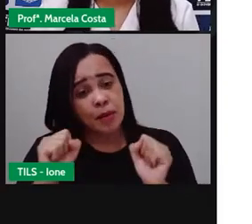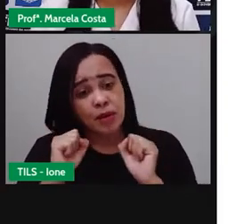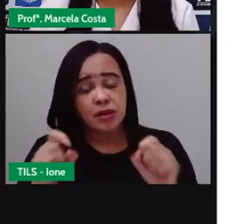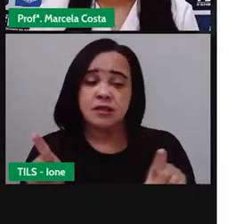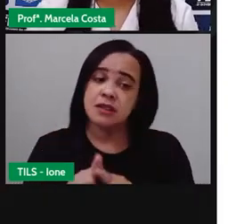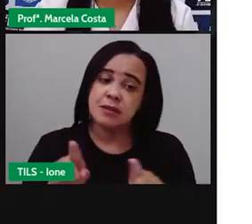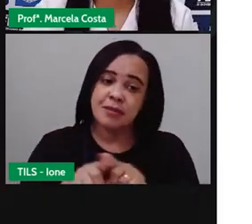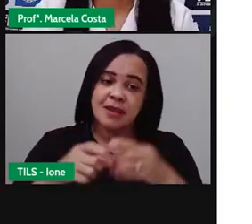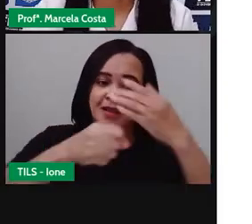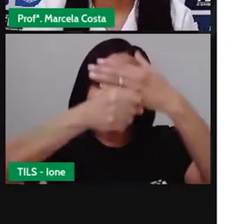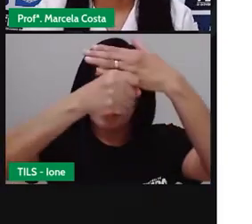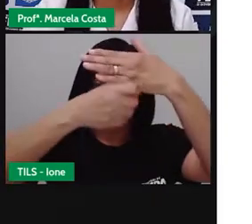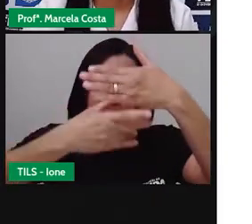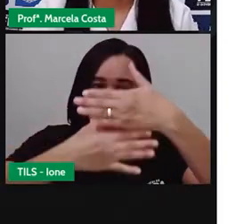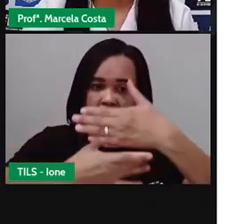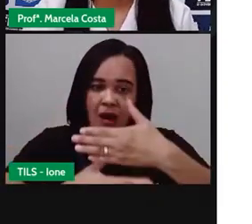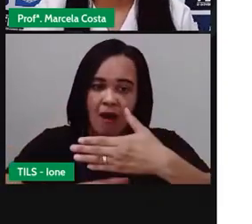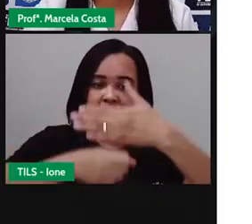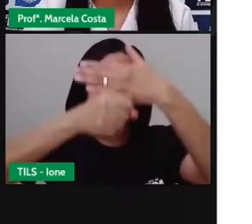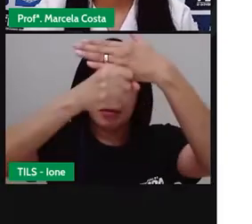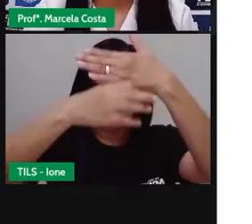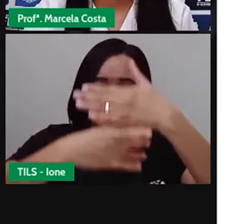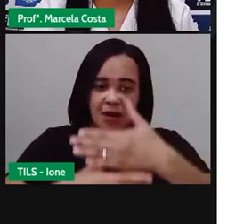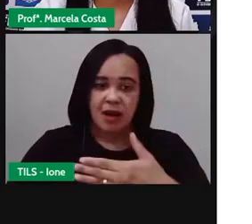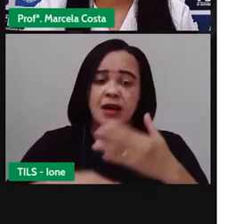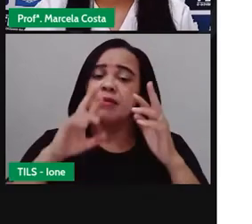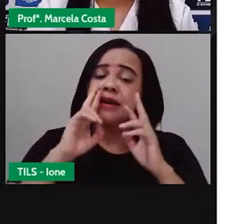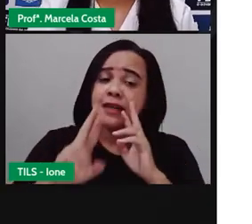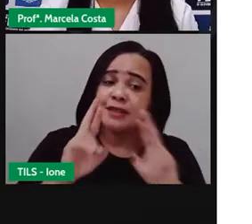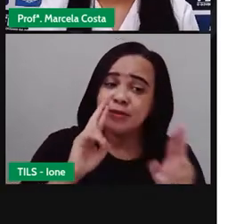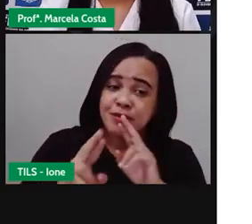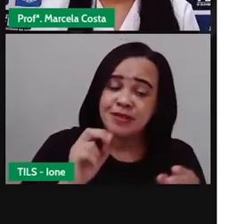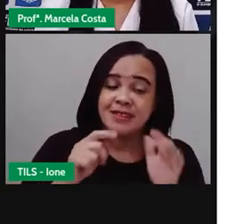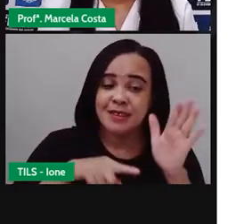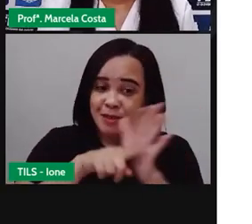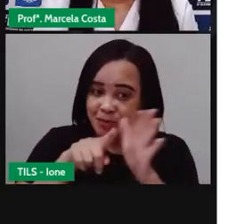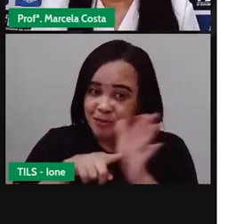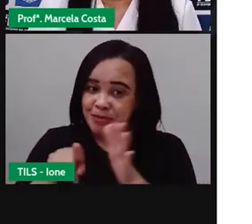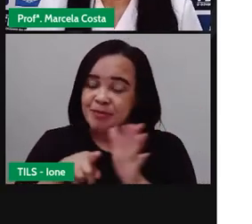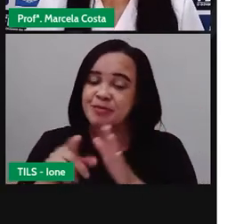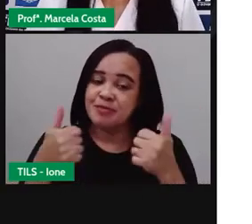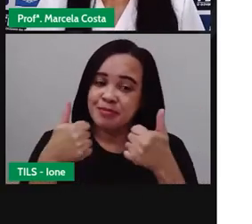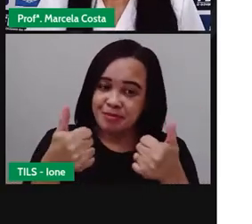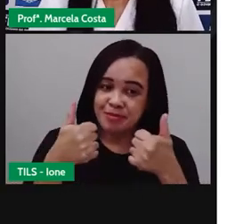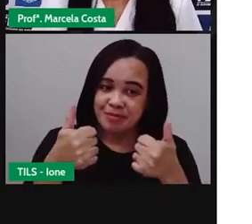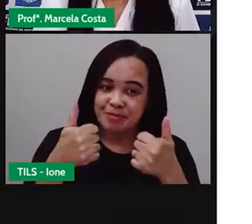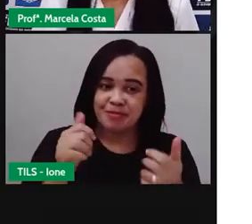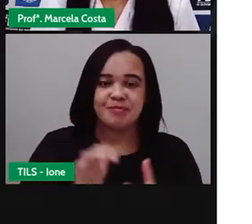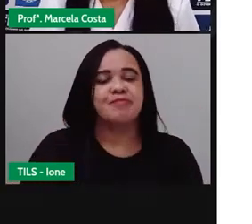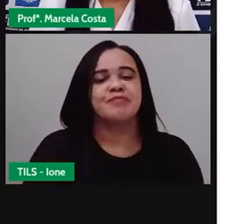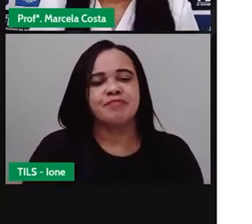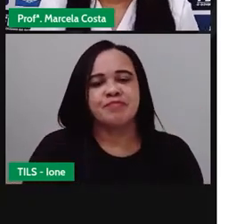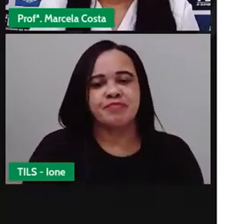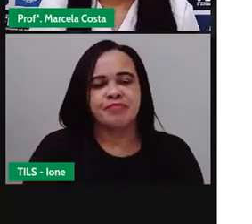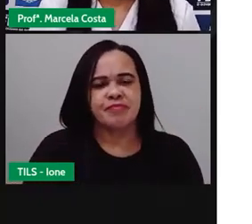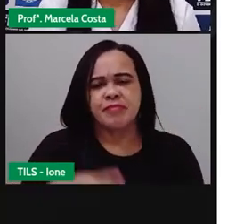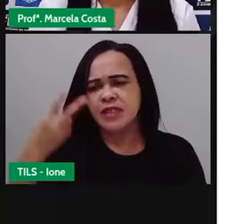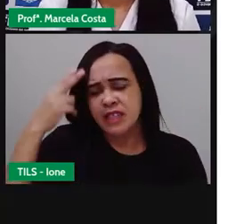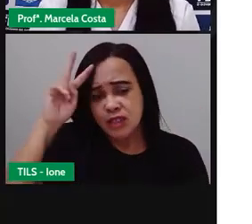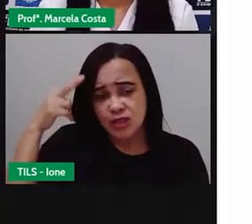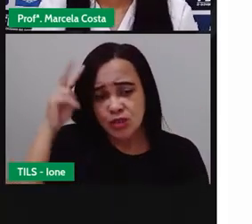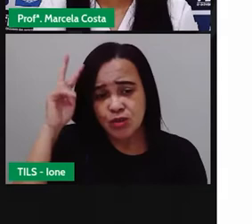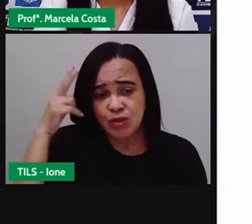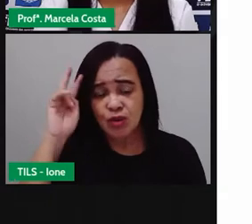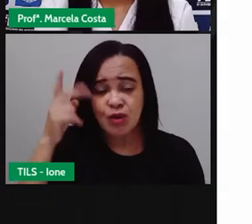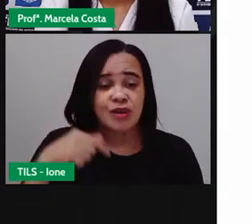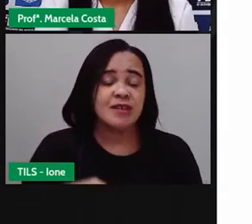chat aí para escrever, para responder essas perguntas. Nessa história que eu contei para vocês,